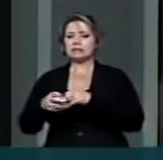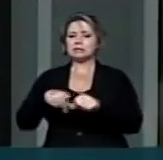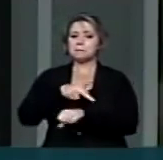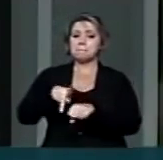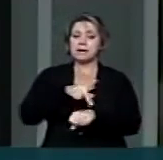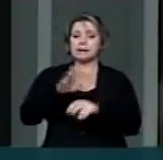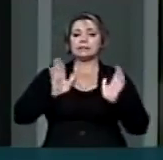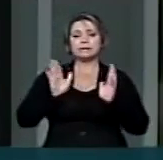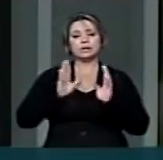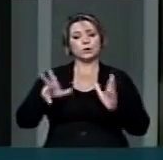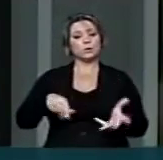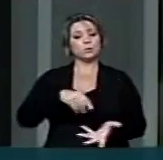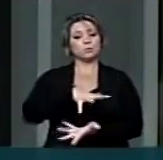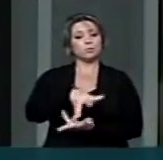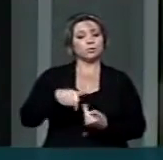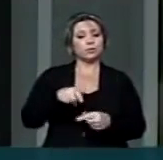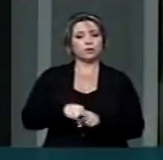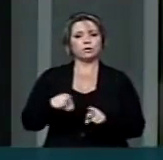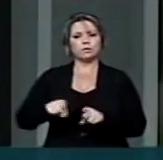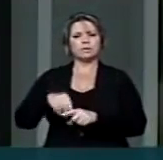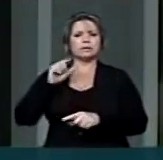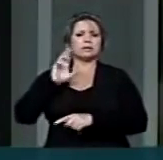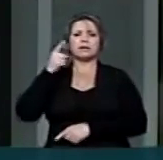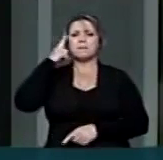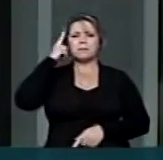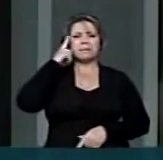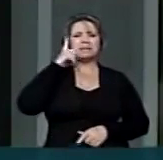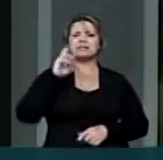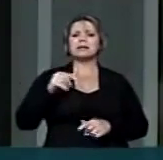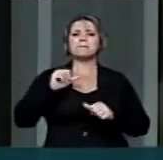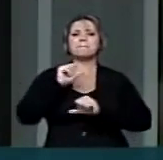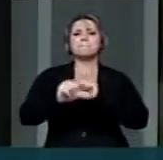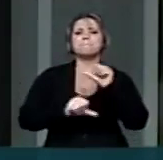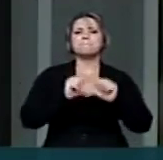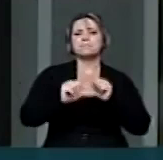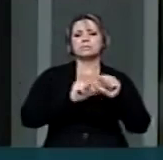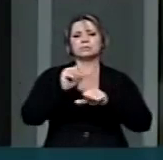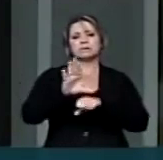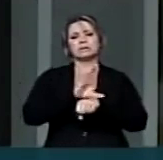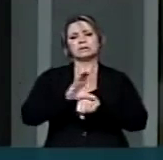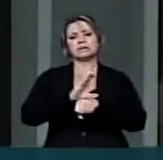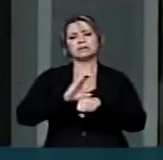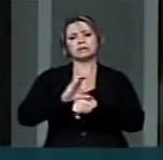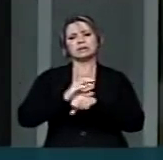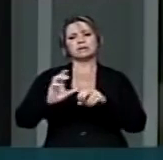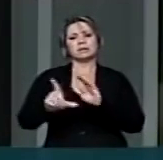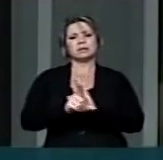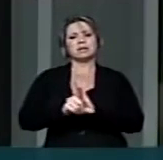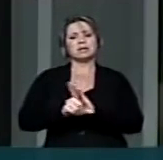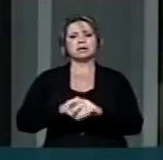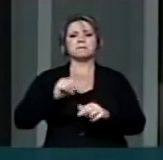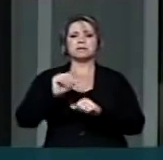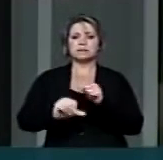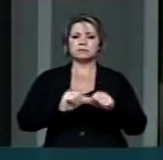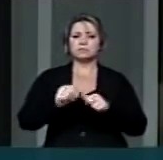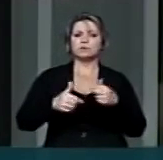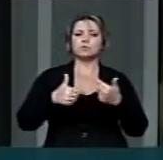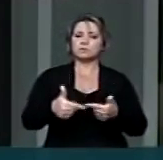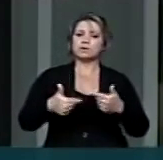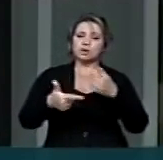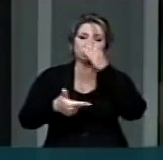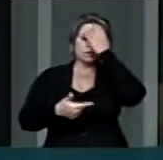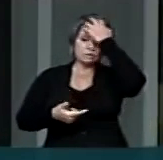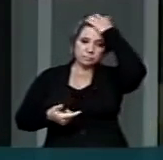precisamos nos dedicar, não às reformas da Constituição. Nosso partido vai militar para que tenhamos